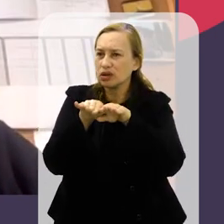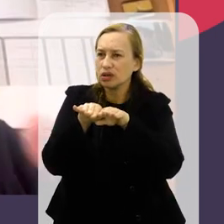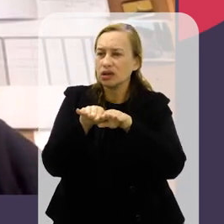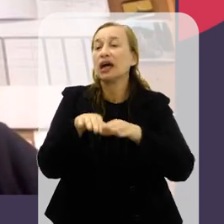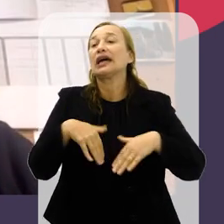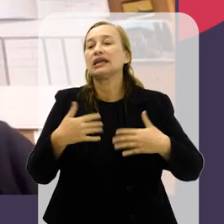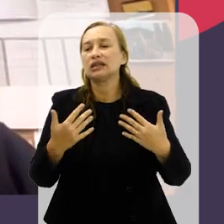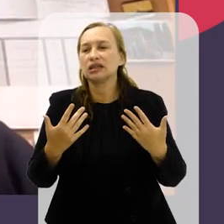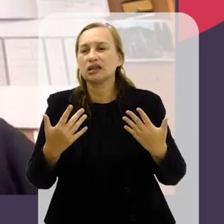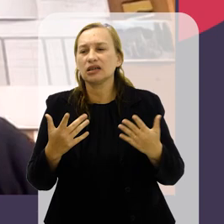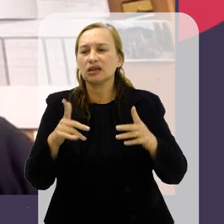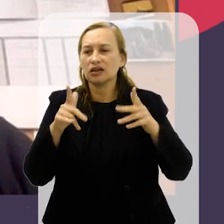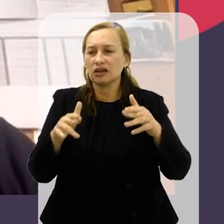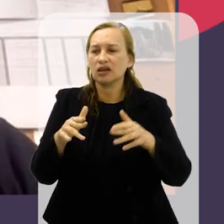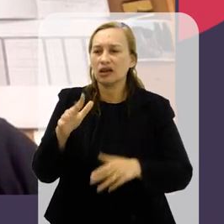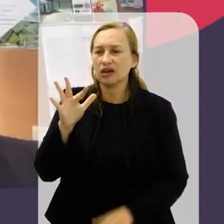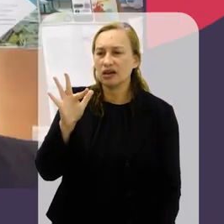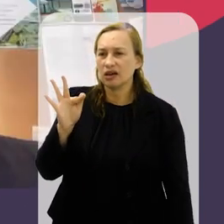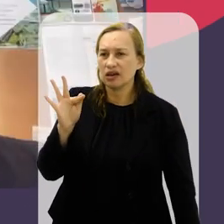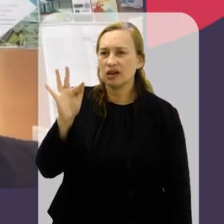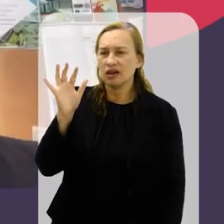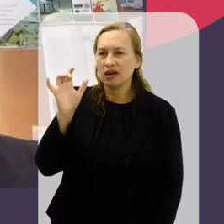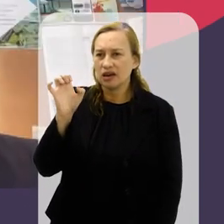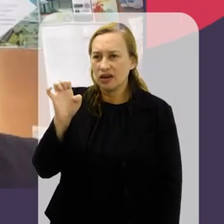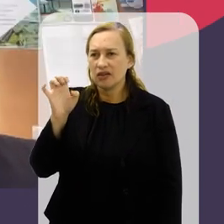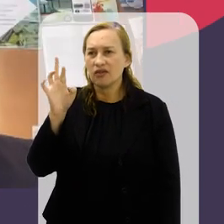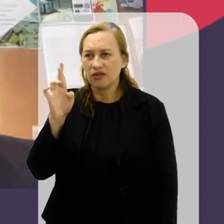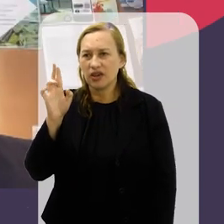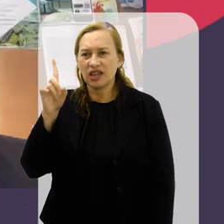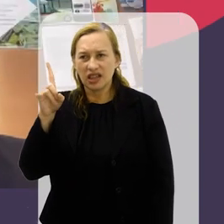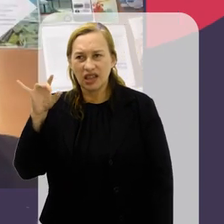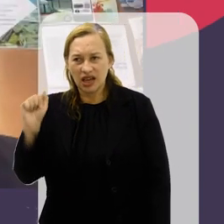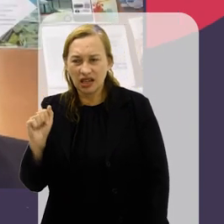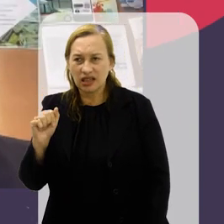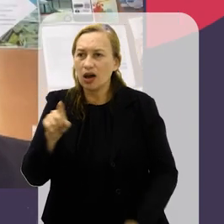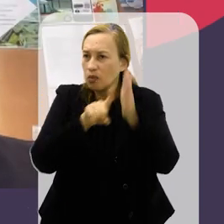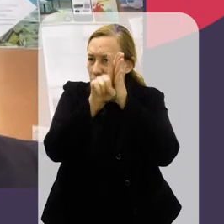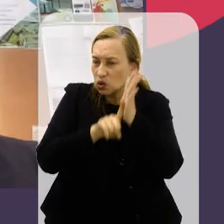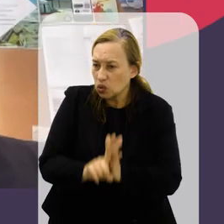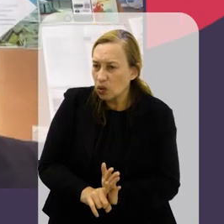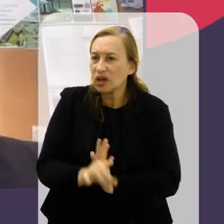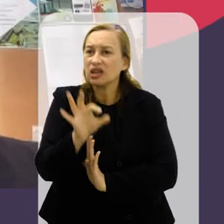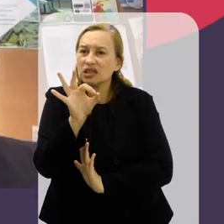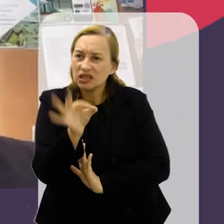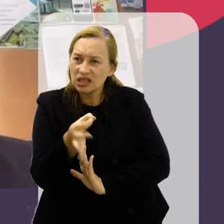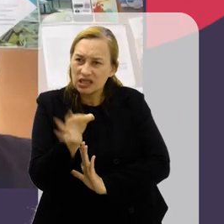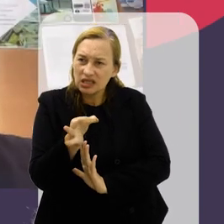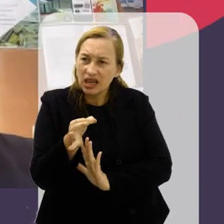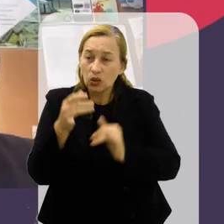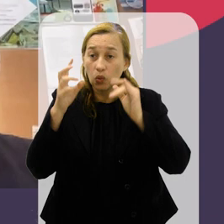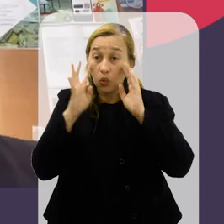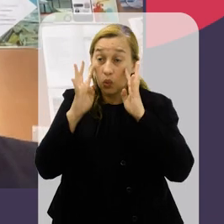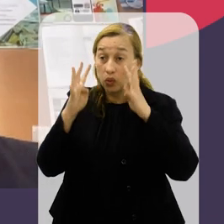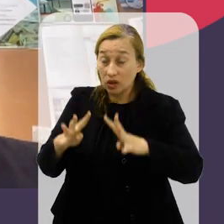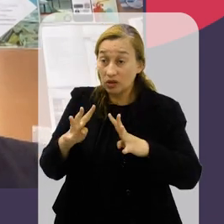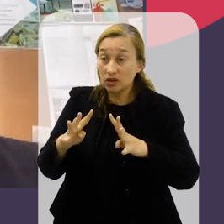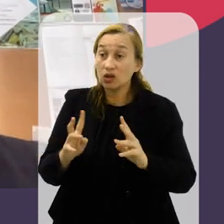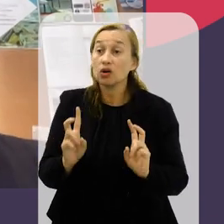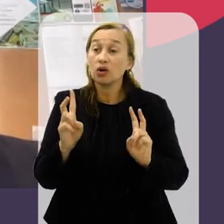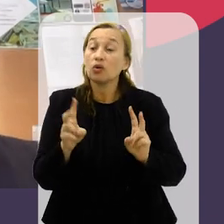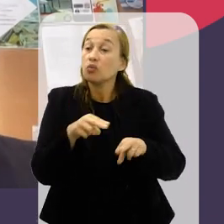conexões, como o Fernanda fez. Então, sim, é uma pesquisa fora da curva e chamou, tem de fato